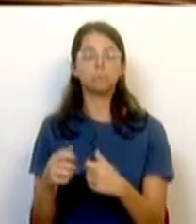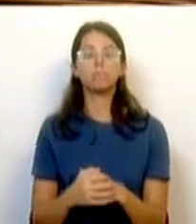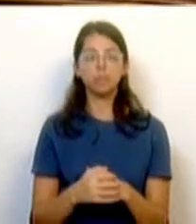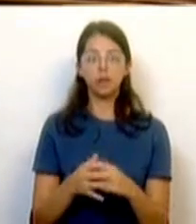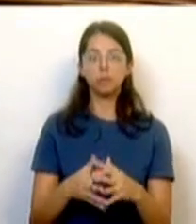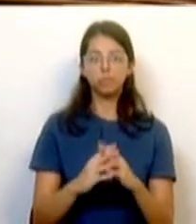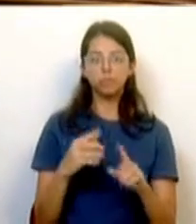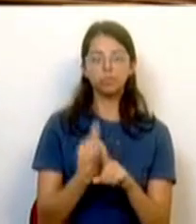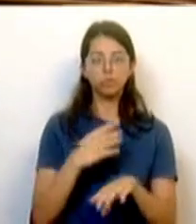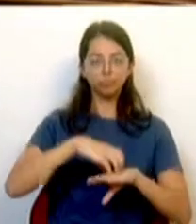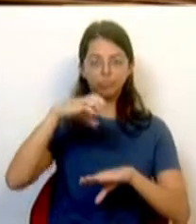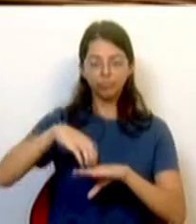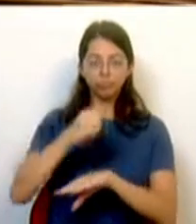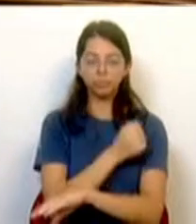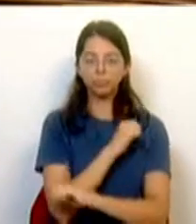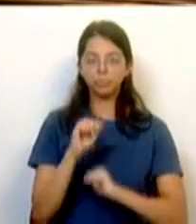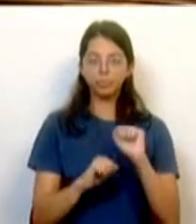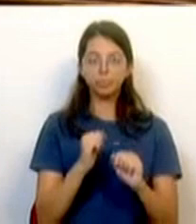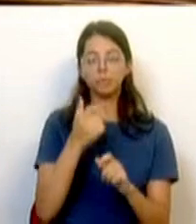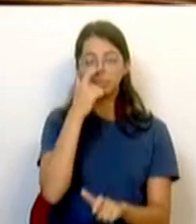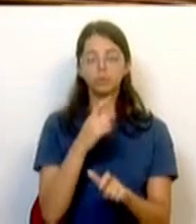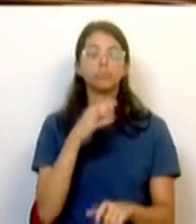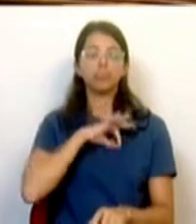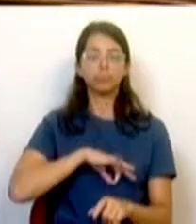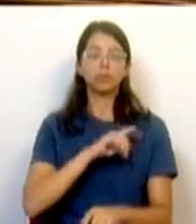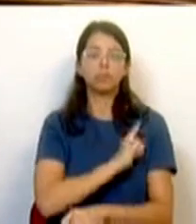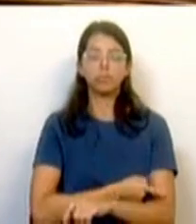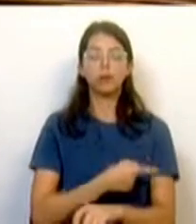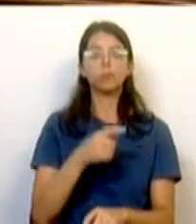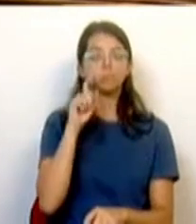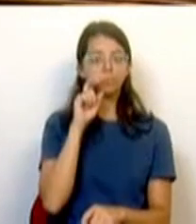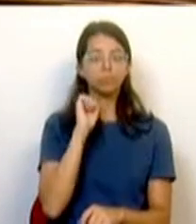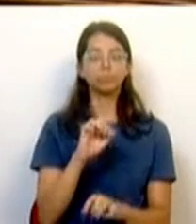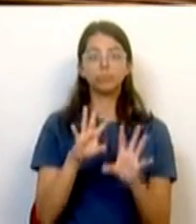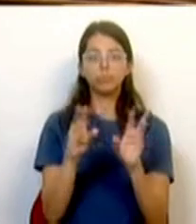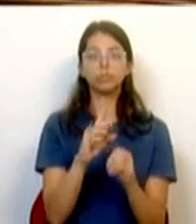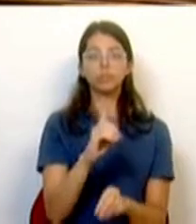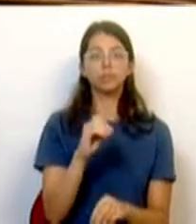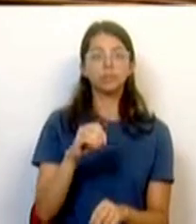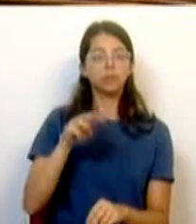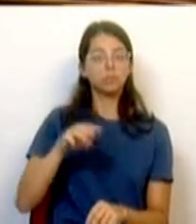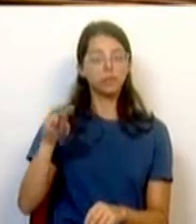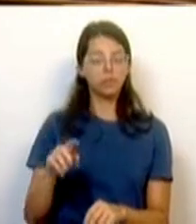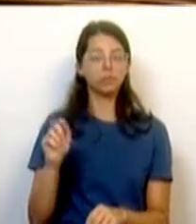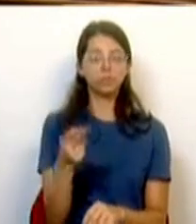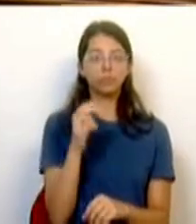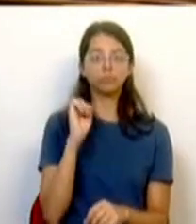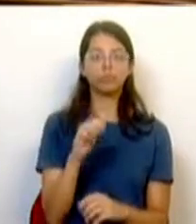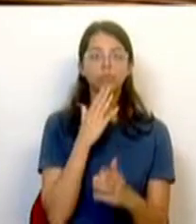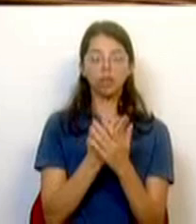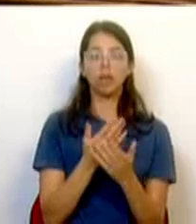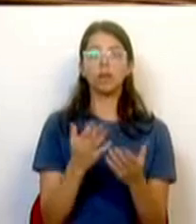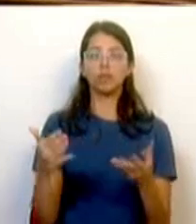infraestruturas de habitação e complementares para os profissionais das Postas de Segurança. No valor de 60 milhões, permitiu já adquirir a capacidade